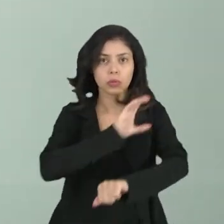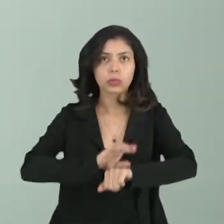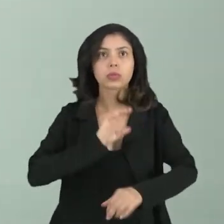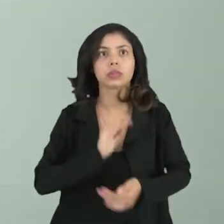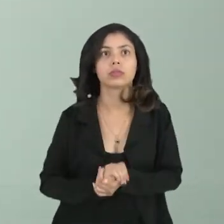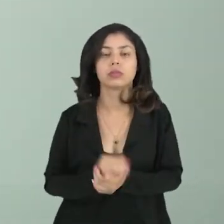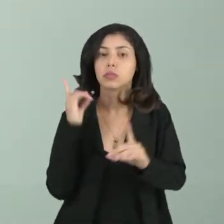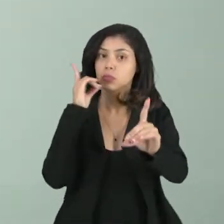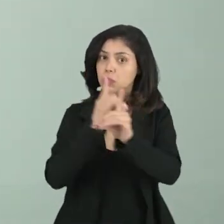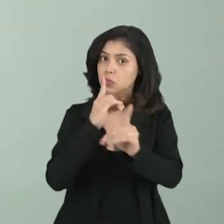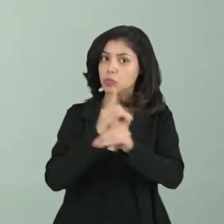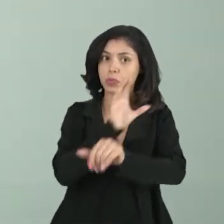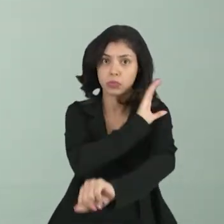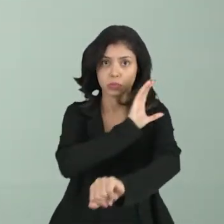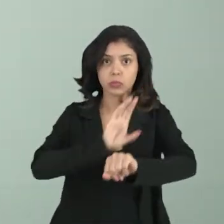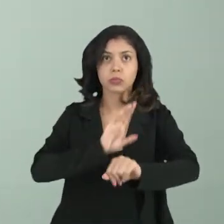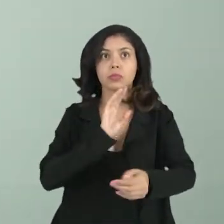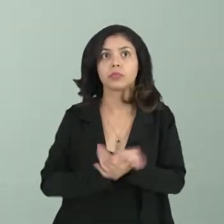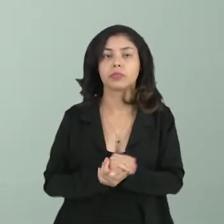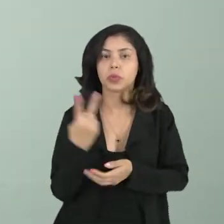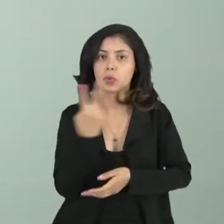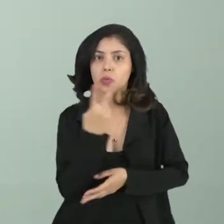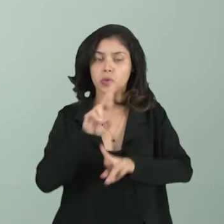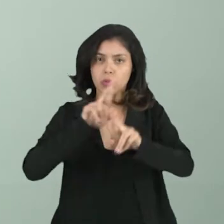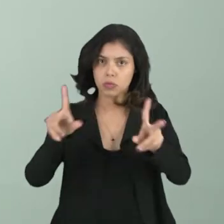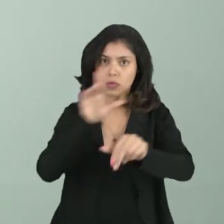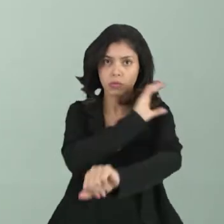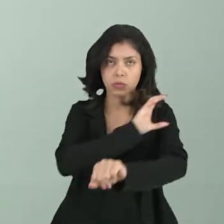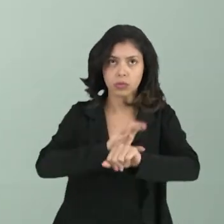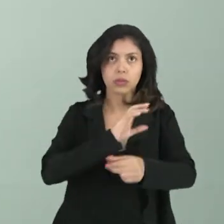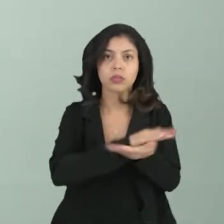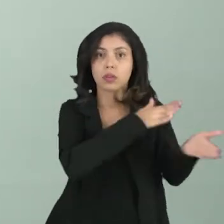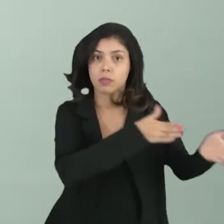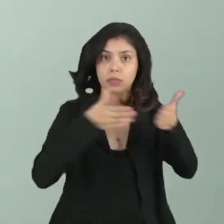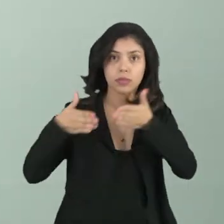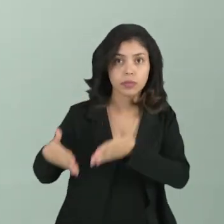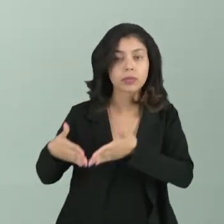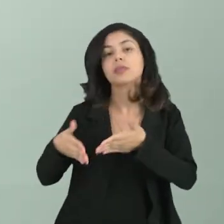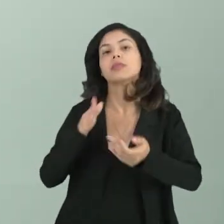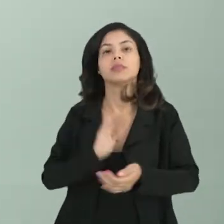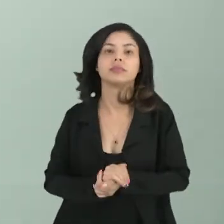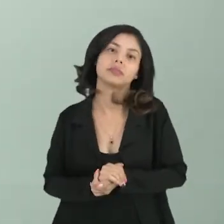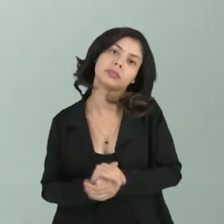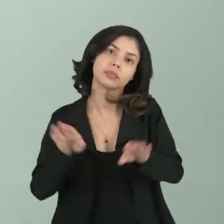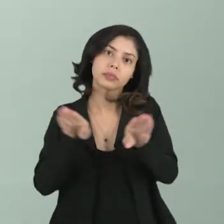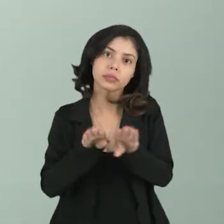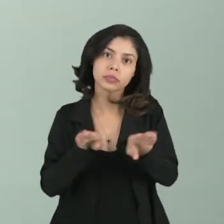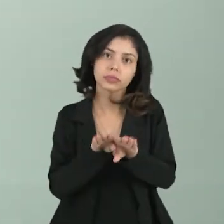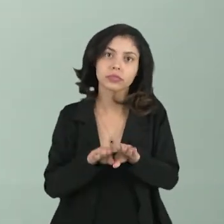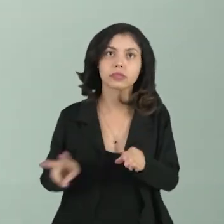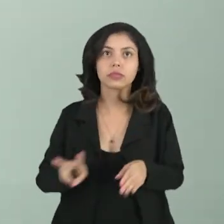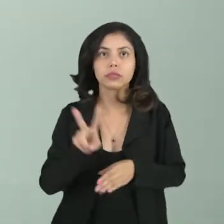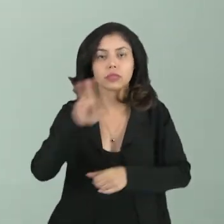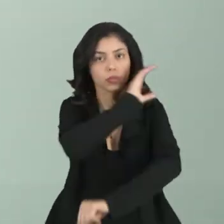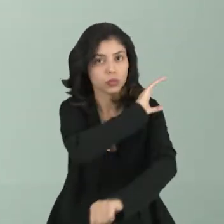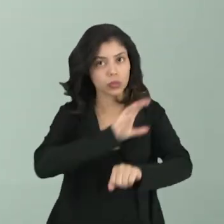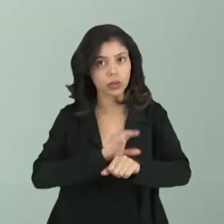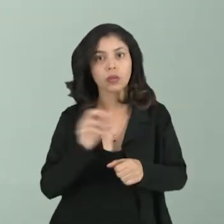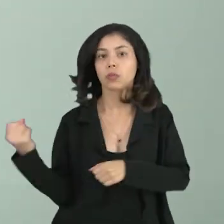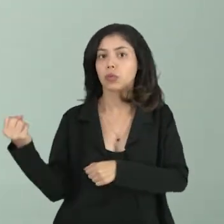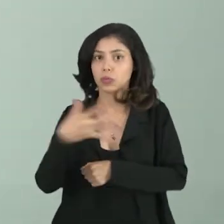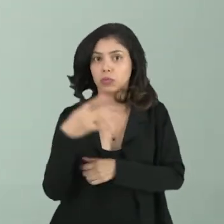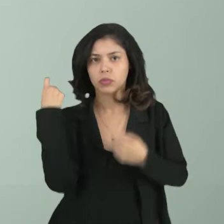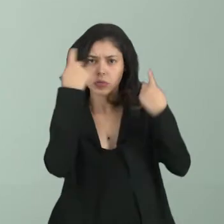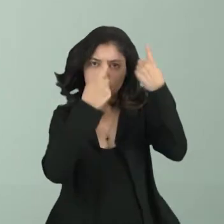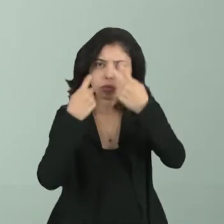Desse encontro de culturas, duas culturas diferentes, a partir dali a gente tem um hibridismo cultural, que se forma uma nova